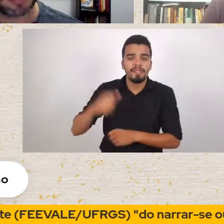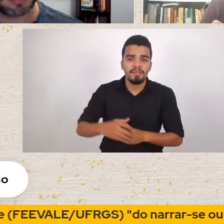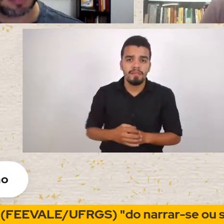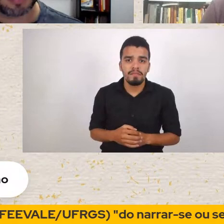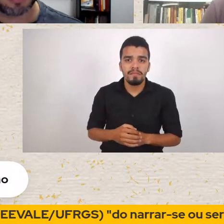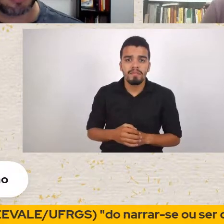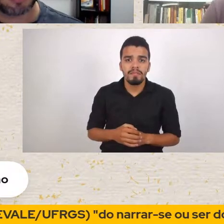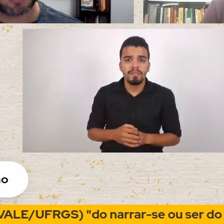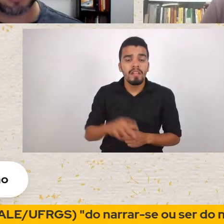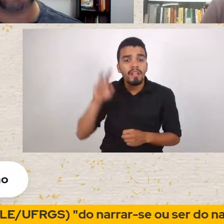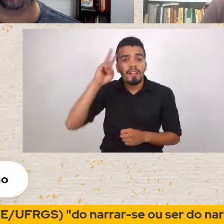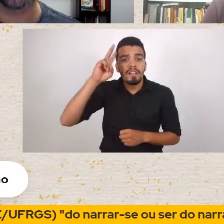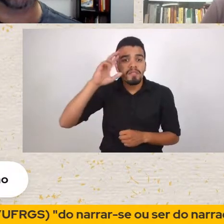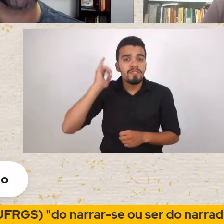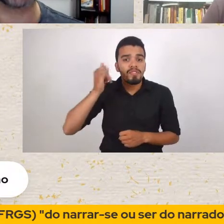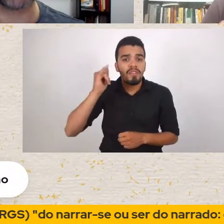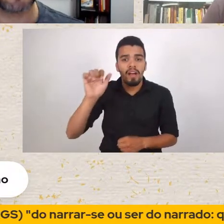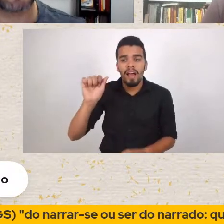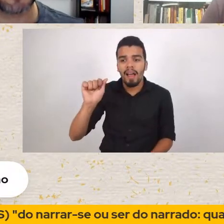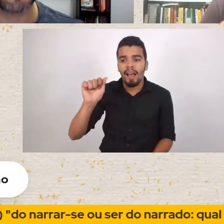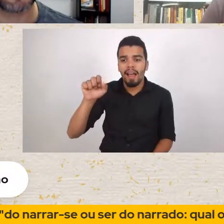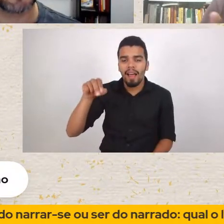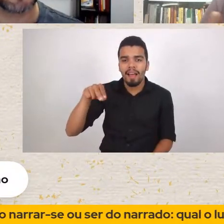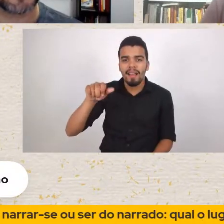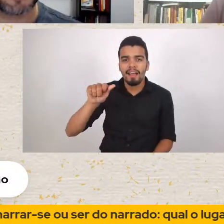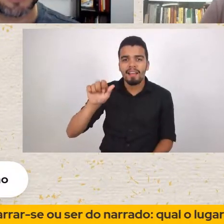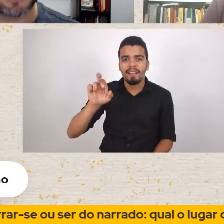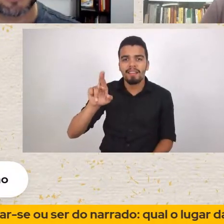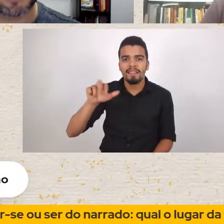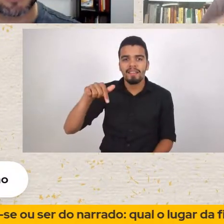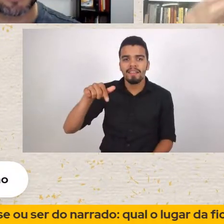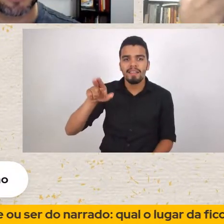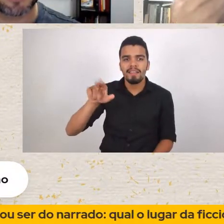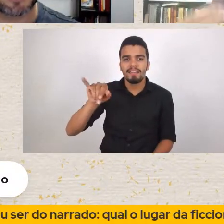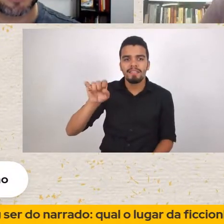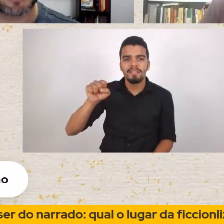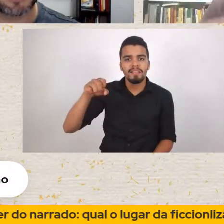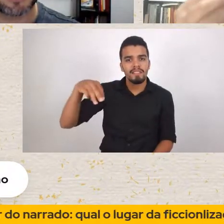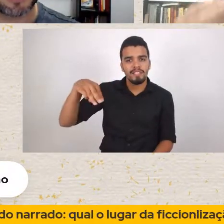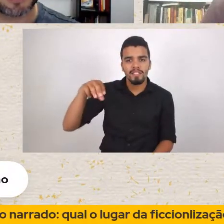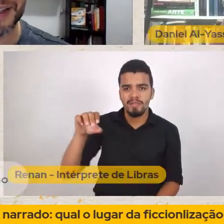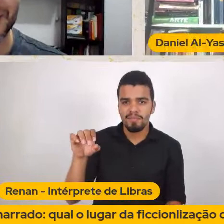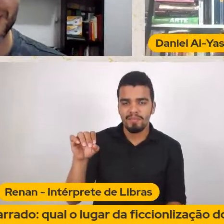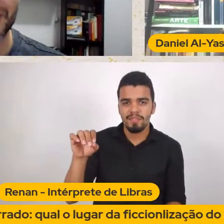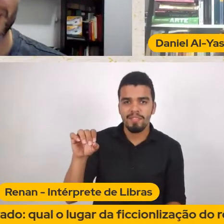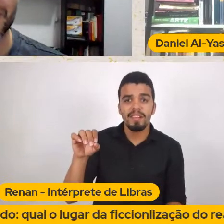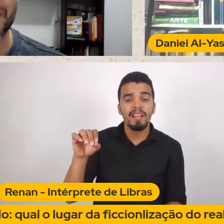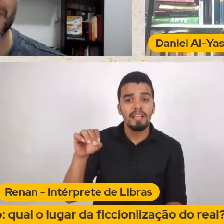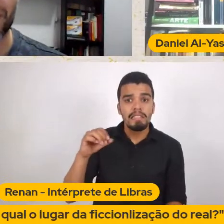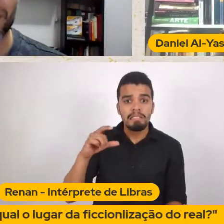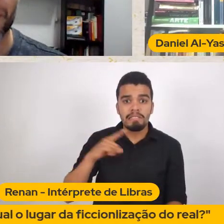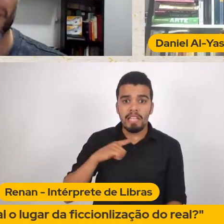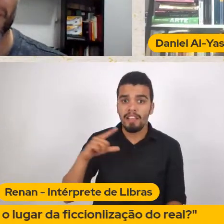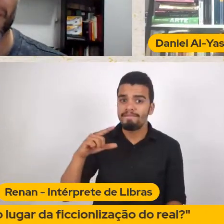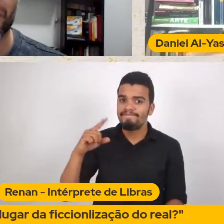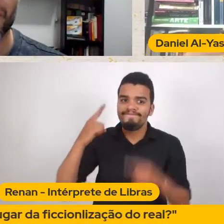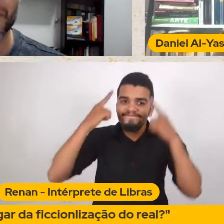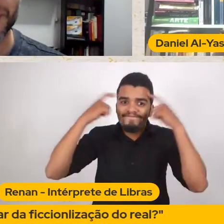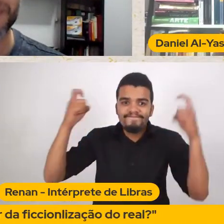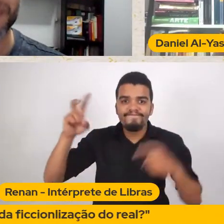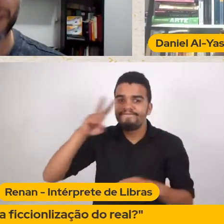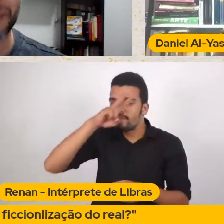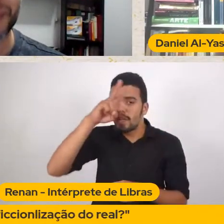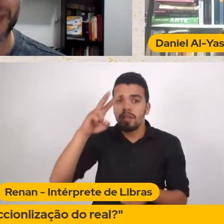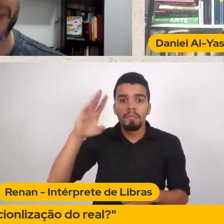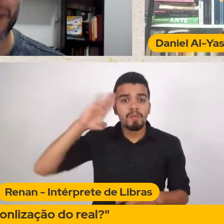anarquismo O anarquismo Teve Uma importância Importantíssima Para a política Moderna Principalmente A política